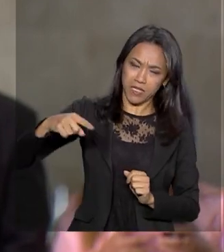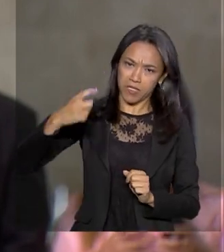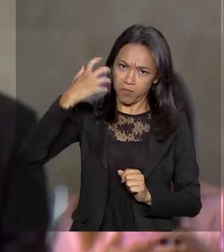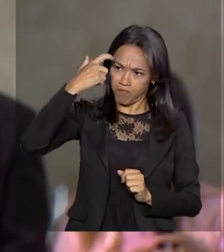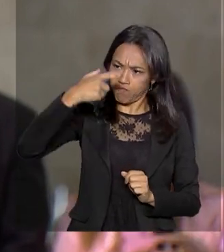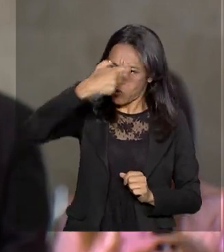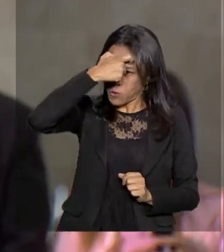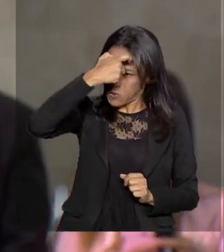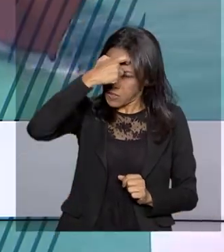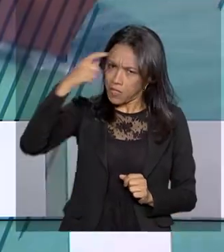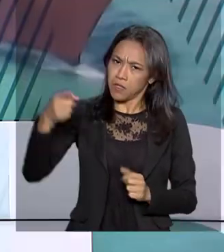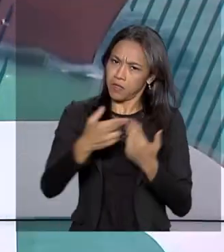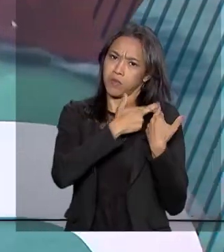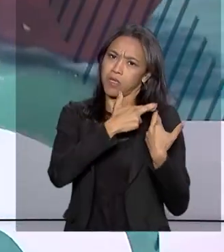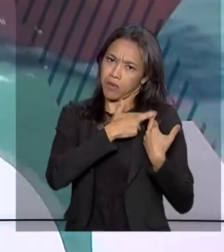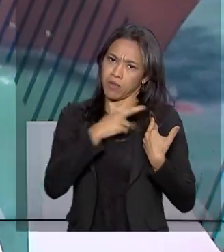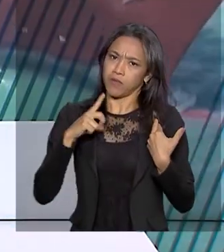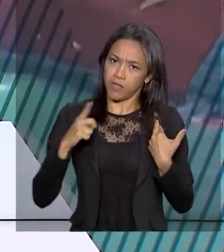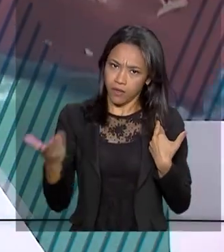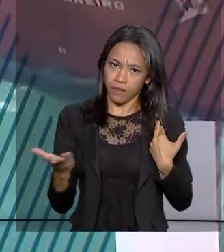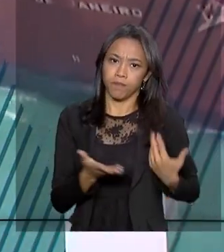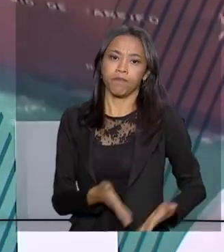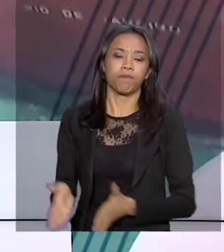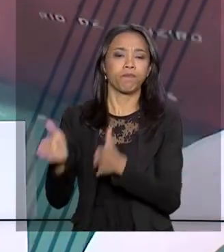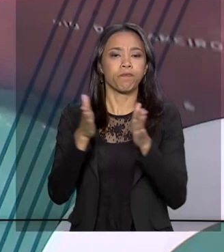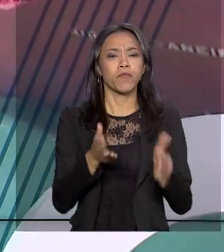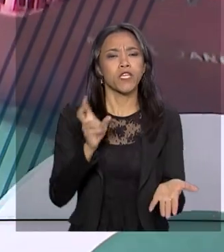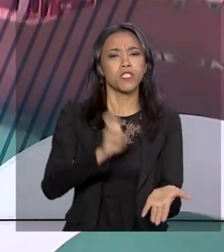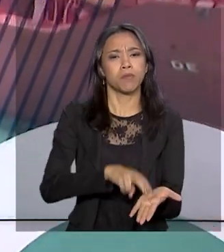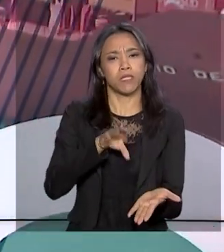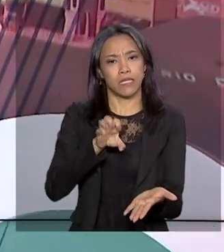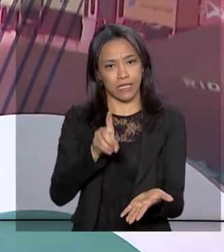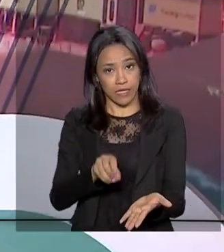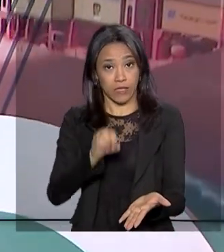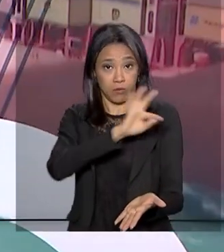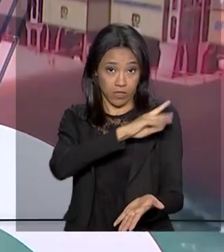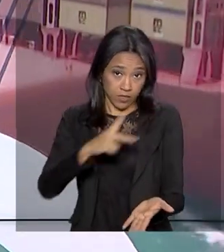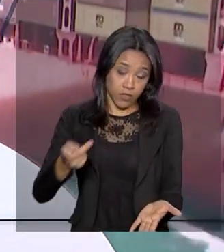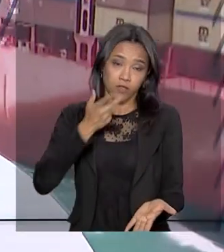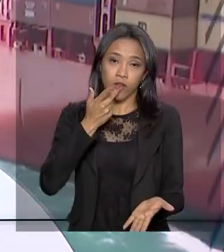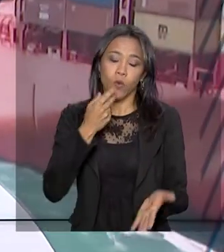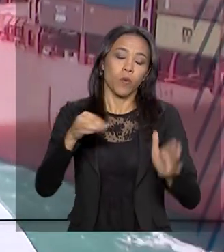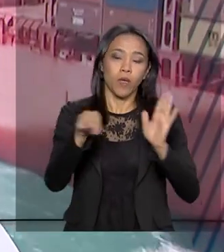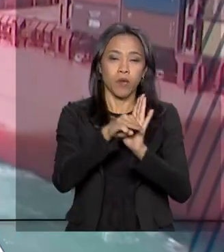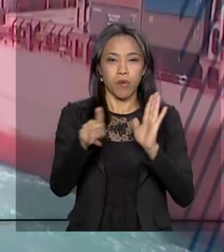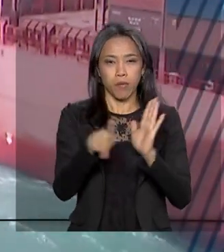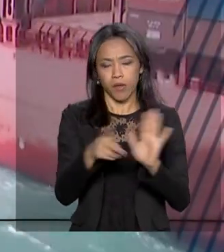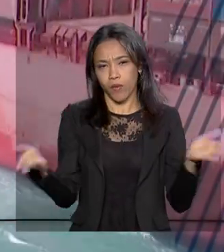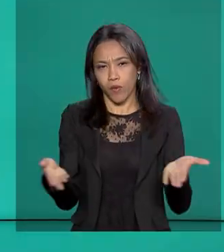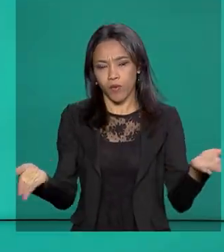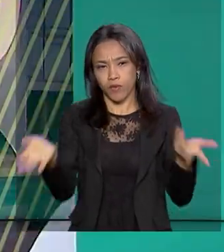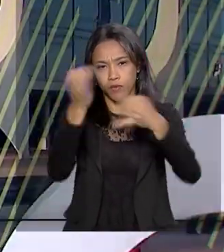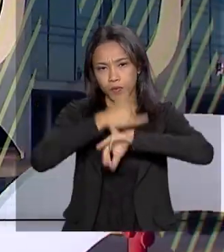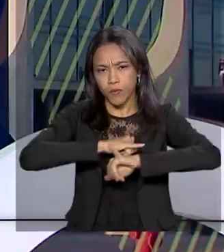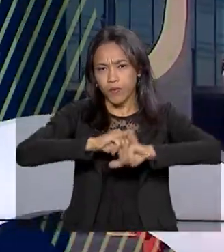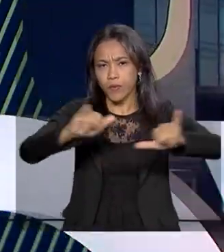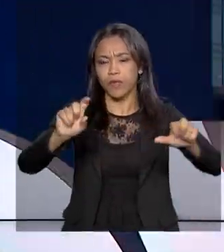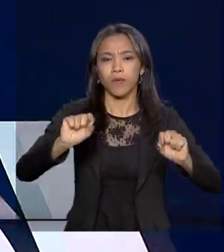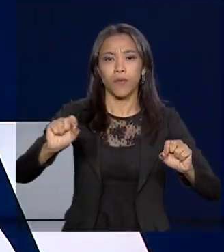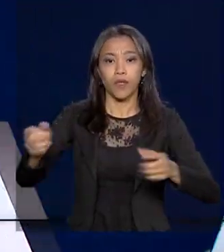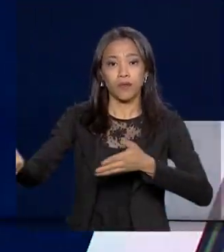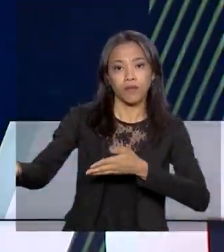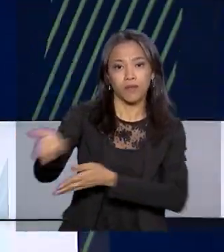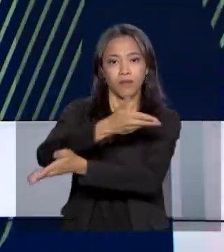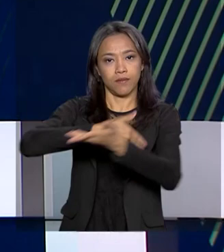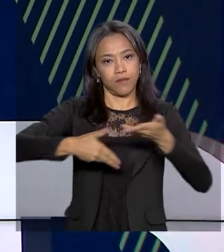responsabilidade que vocês têm. E mais cedo, o presidente falou sobre a medida provisória publicada hoje, que transfere o Conselho